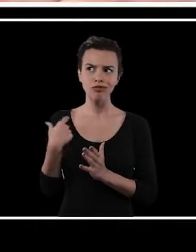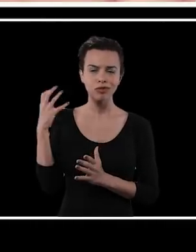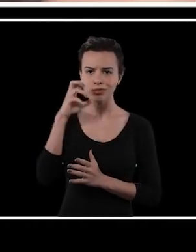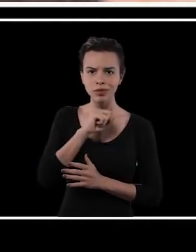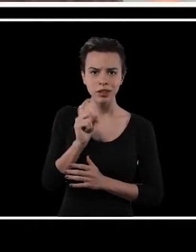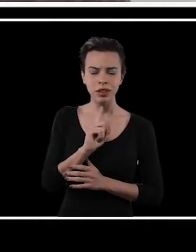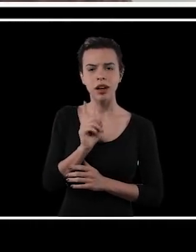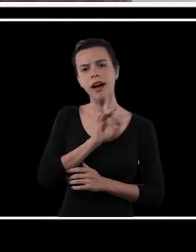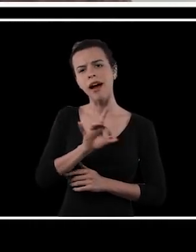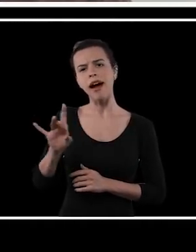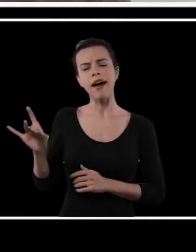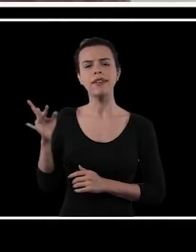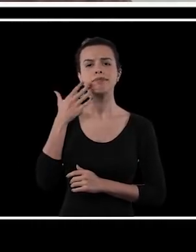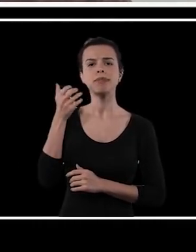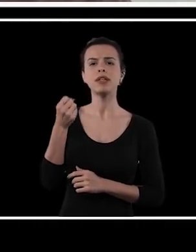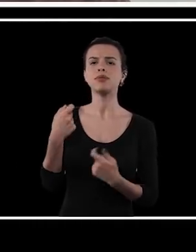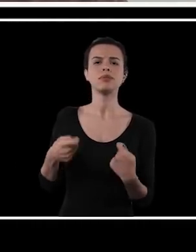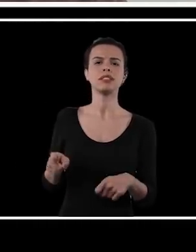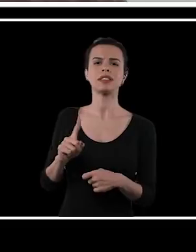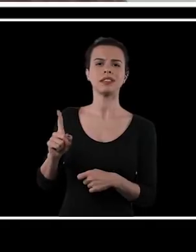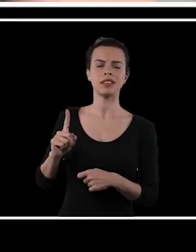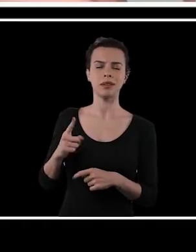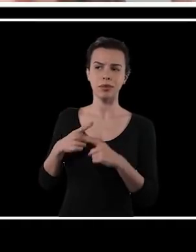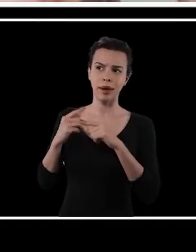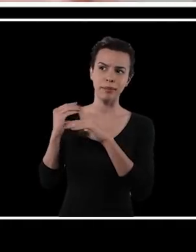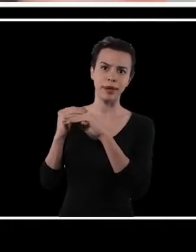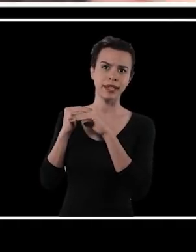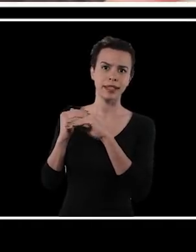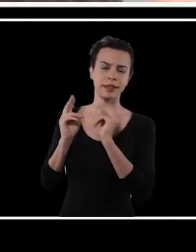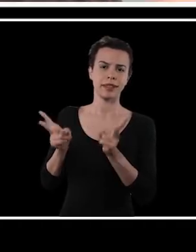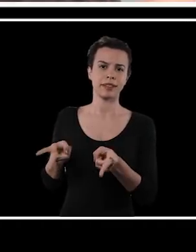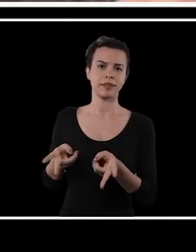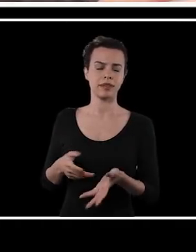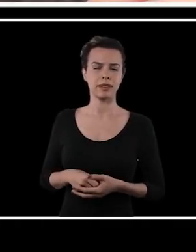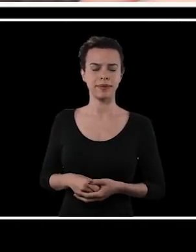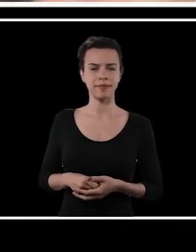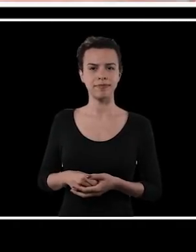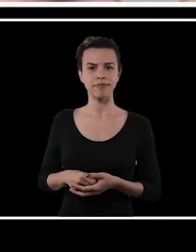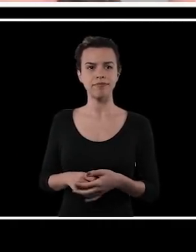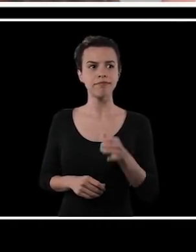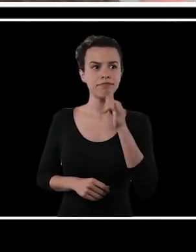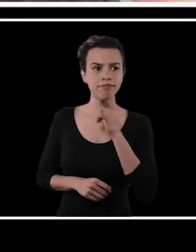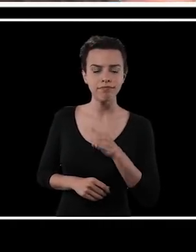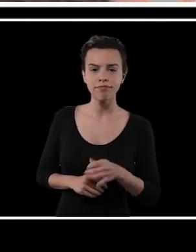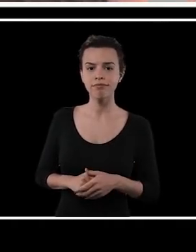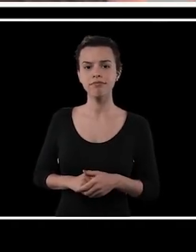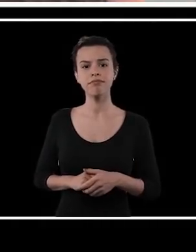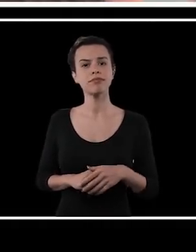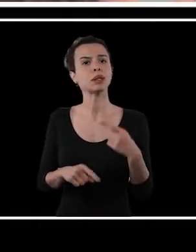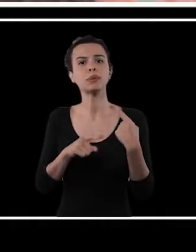a gente não precisa destacar cada autor branco que existe, porque isso vira o padrão que se assume, né, mas por que não